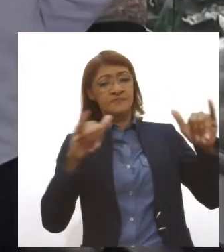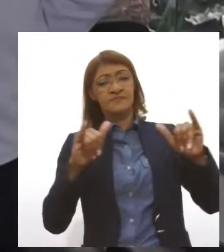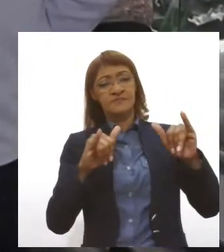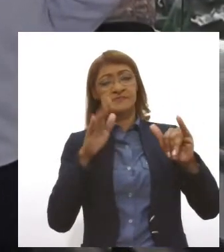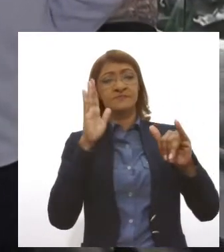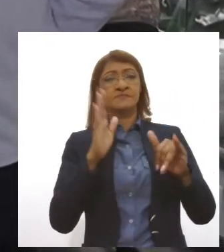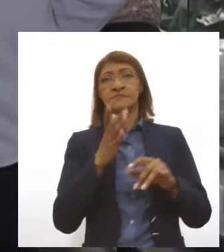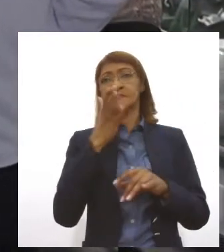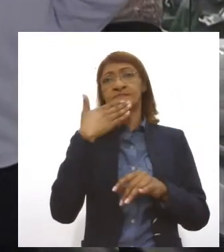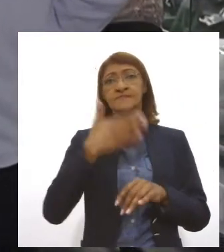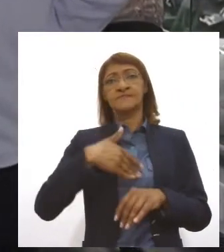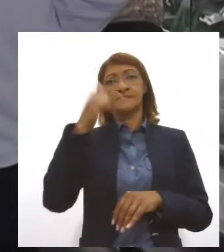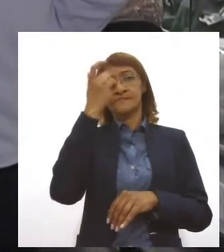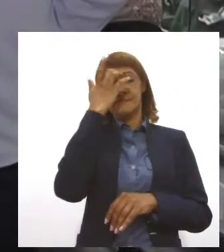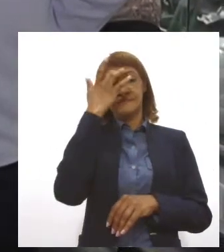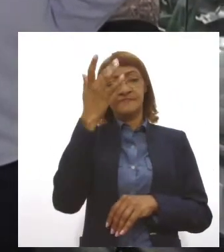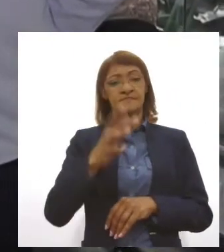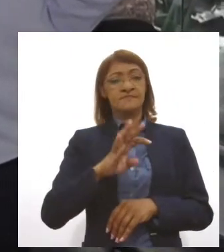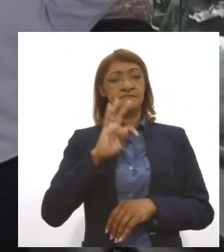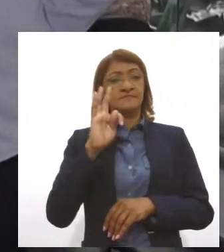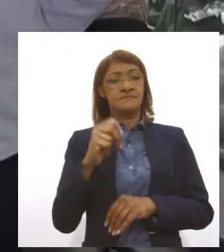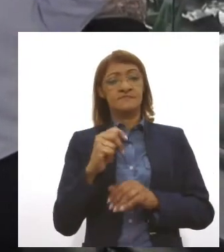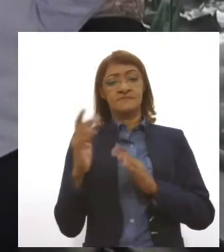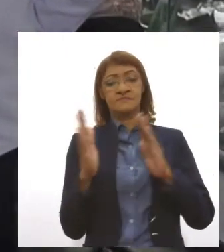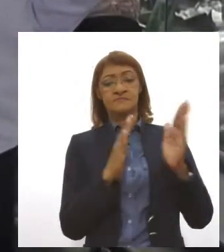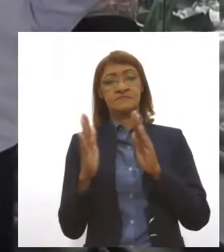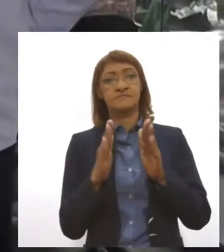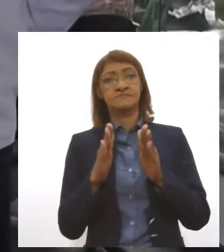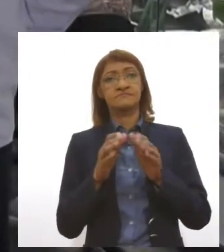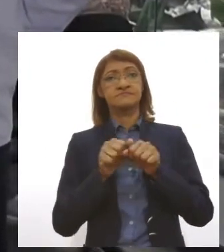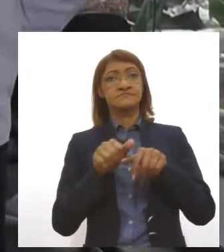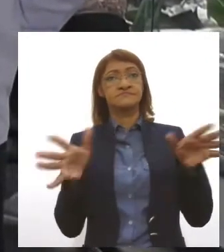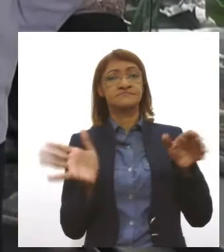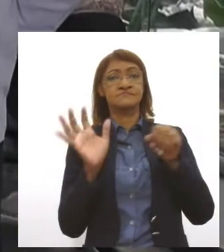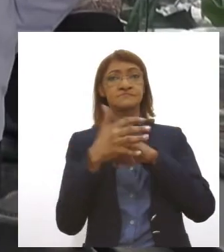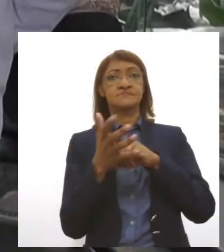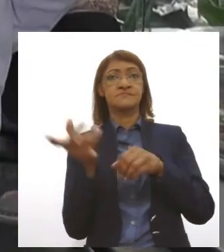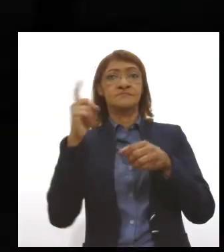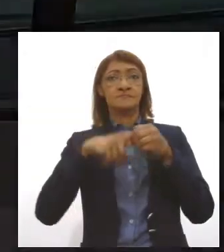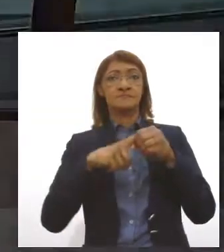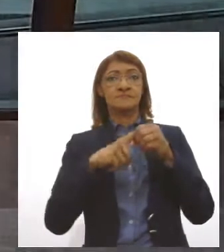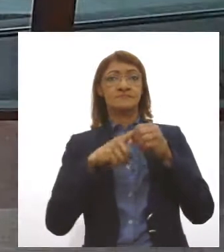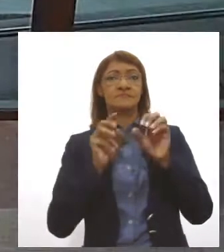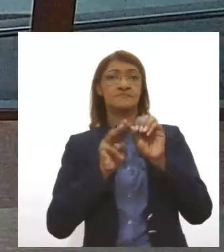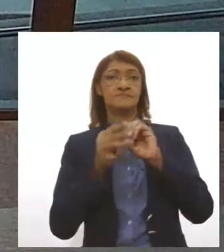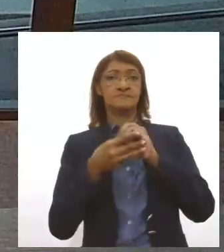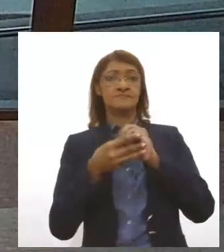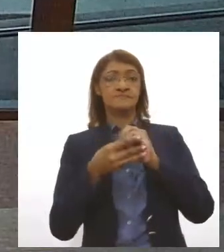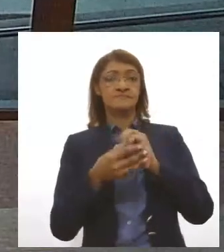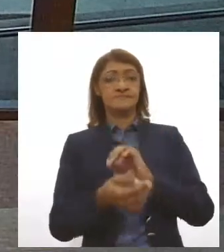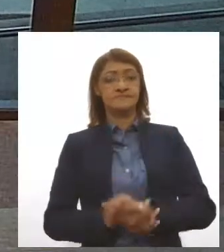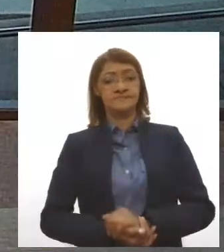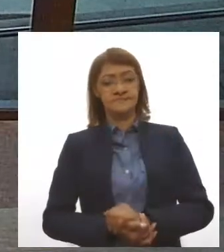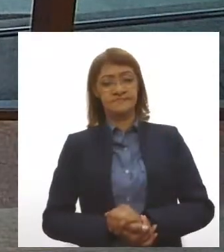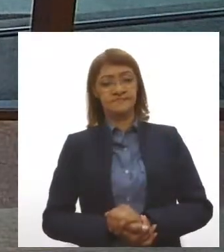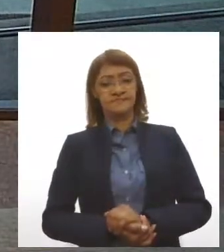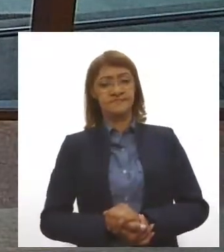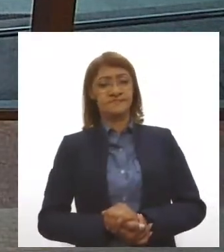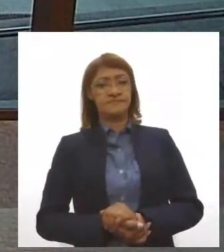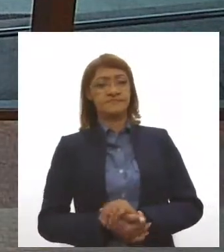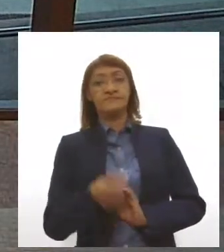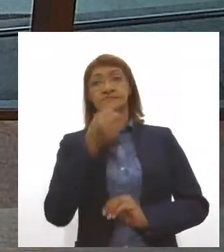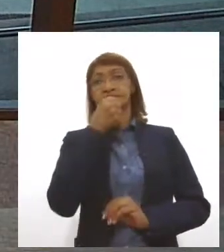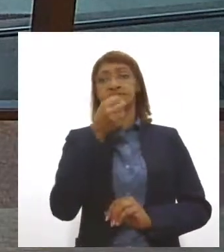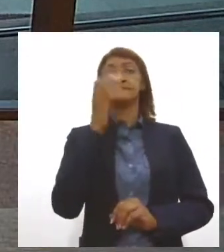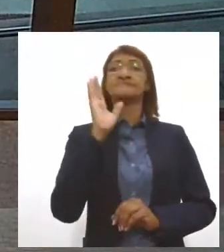facilidade para o período de pandemia. Voltamos aos estúdios. Obrigada, Aline Braga, pelas